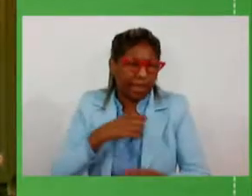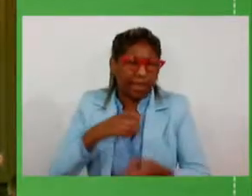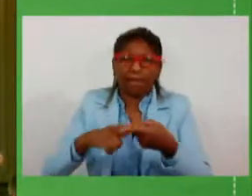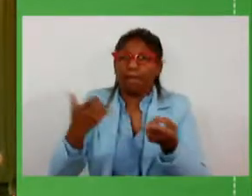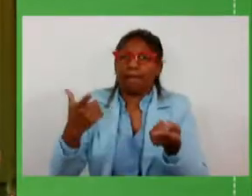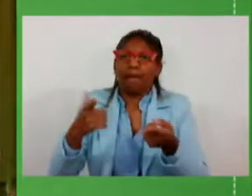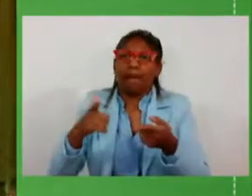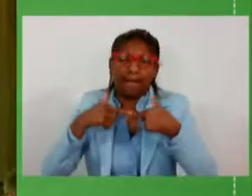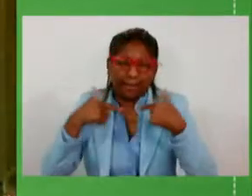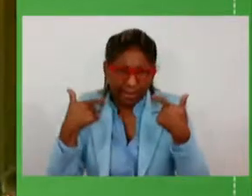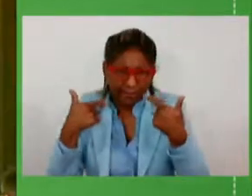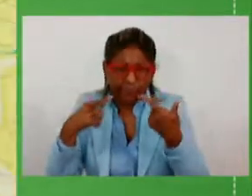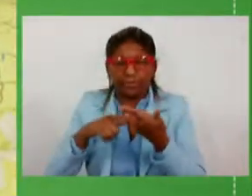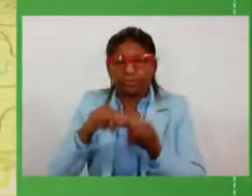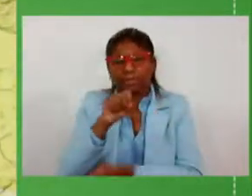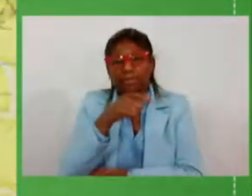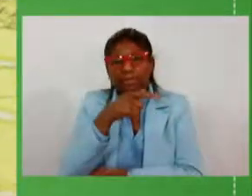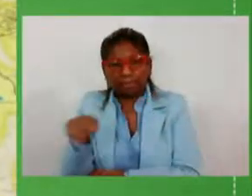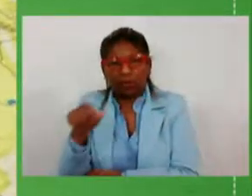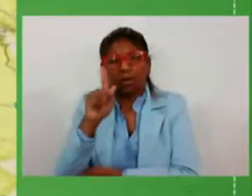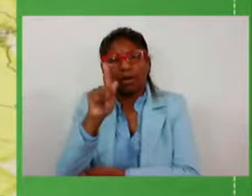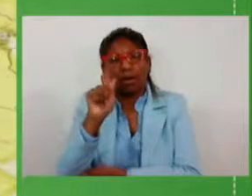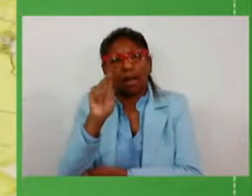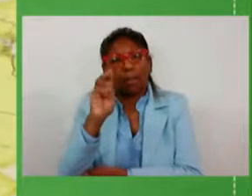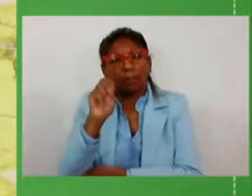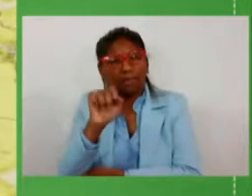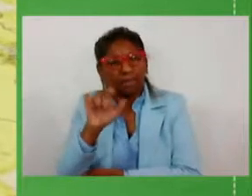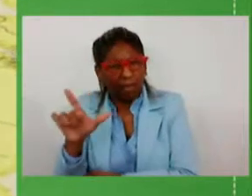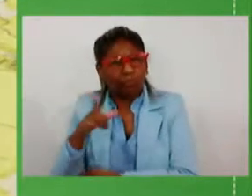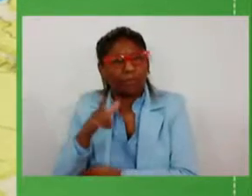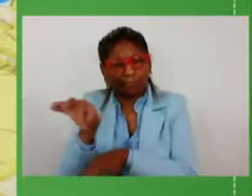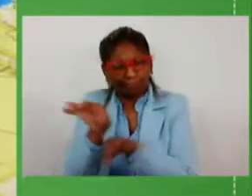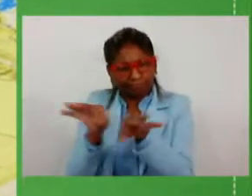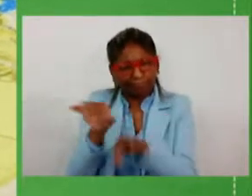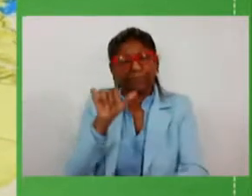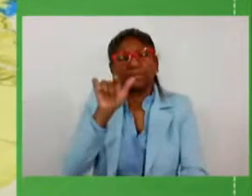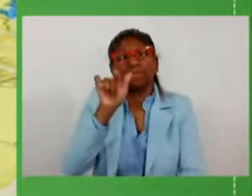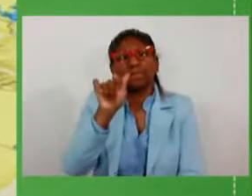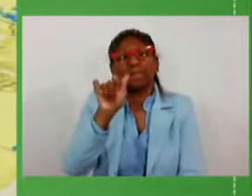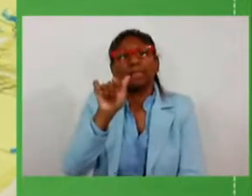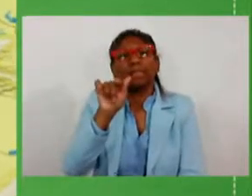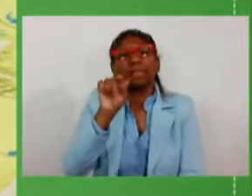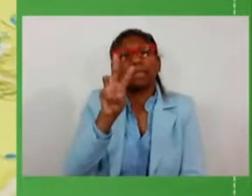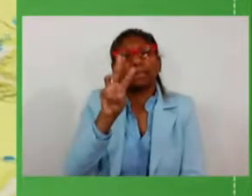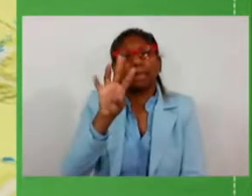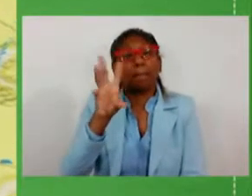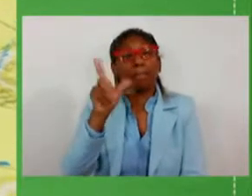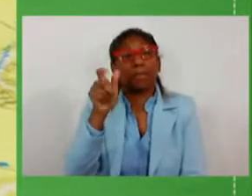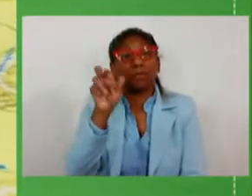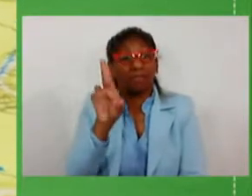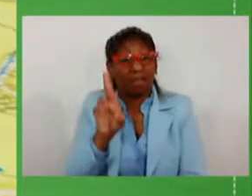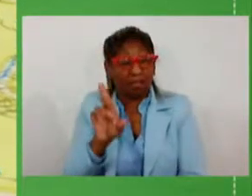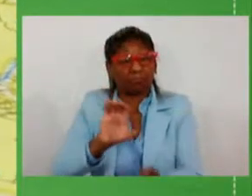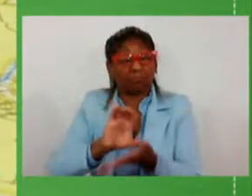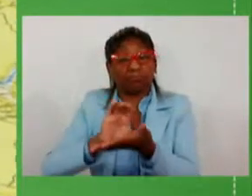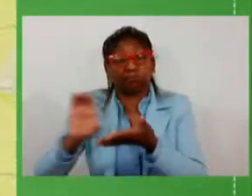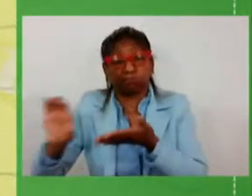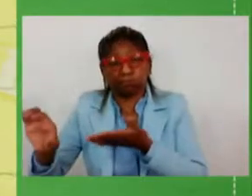Gabriel nesta região que projeta 73 milhões de reais de investimentos